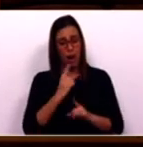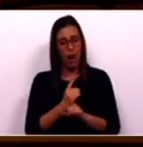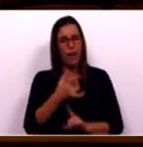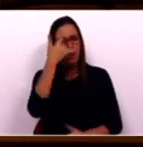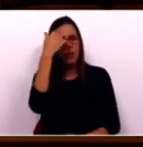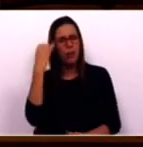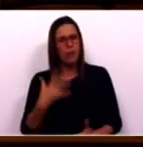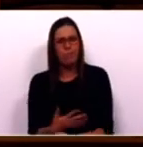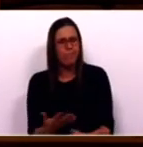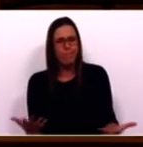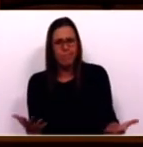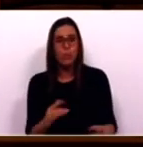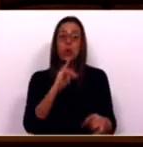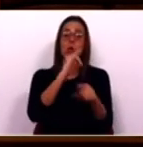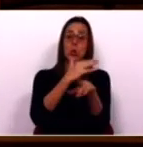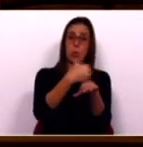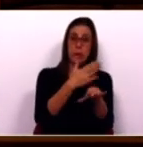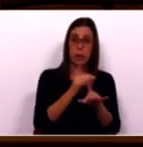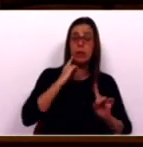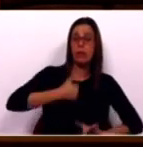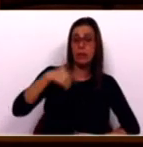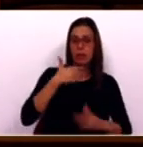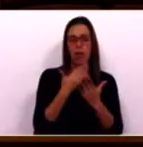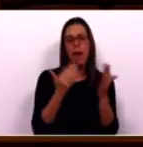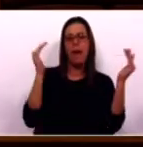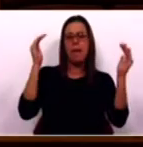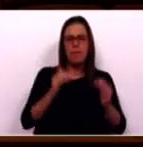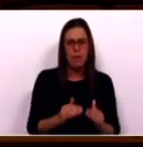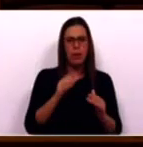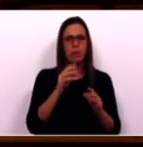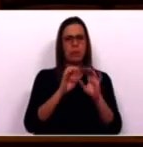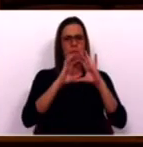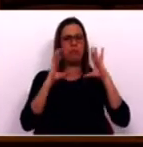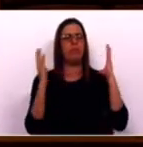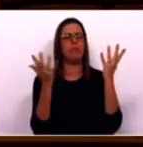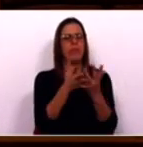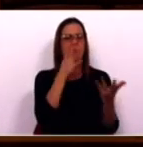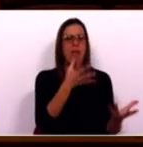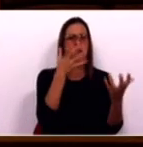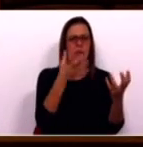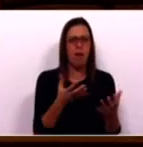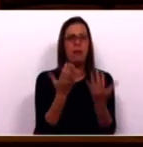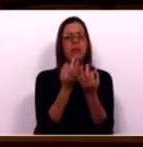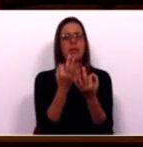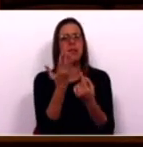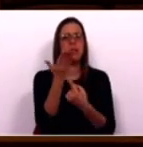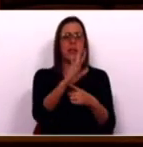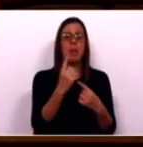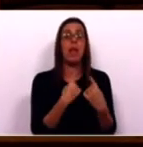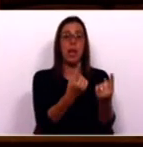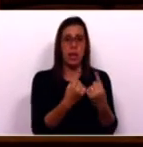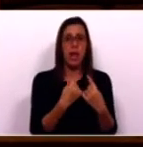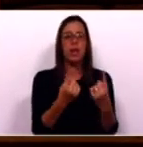incompreensivelmente, noutros setores determinantes para diminuir essas emissões de gases com efeito de estufa, como o dos transportes,